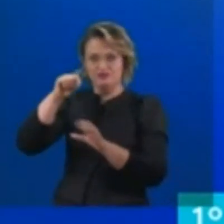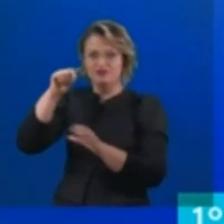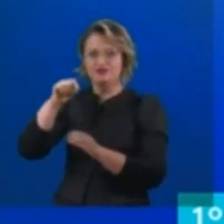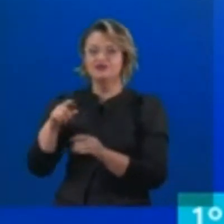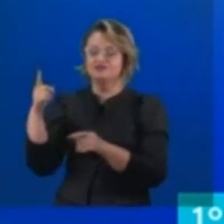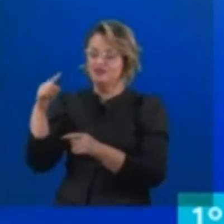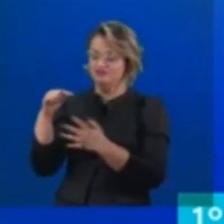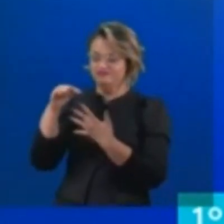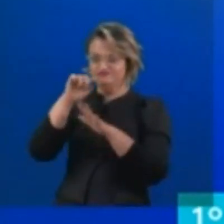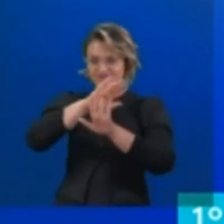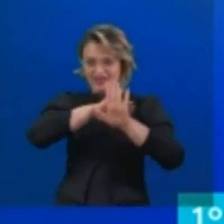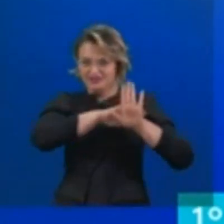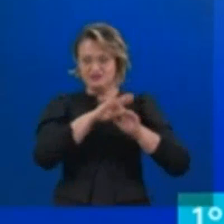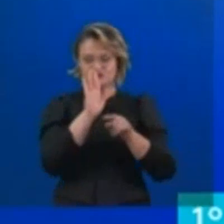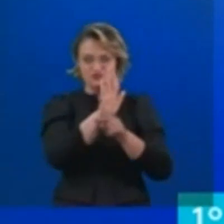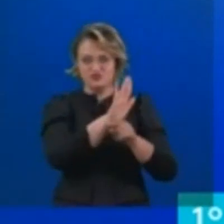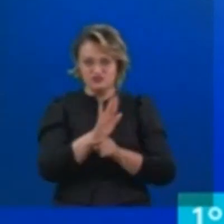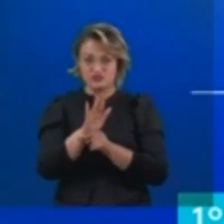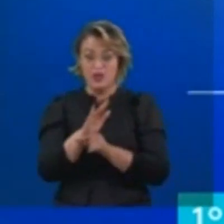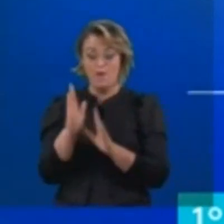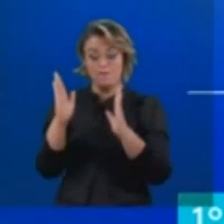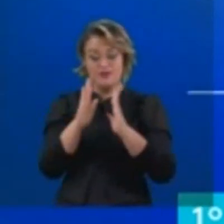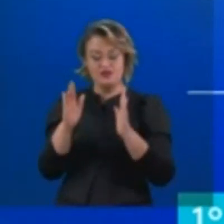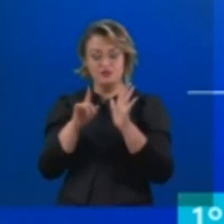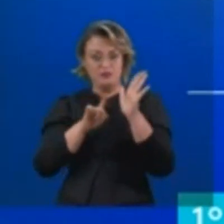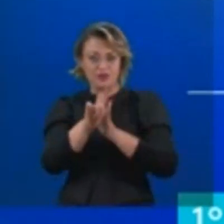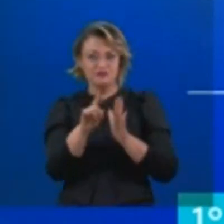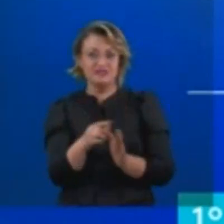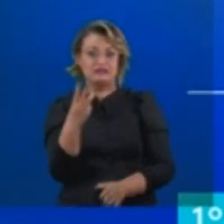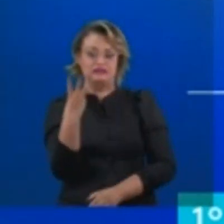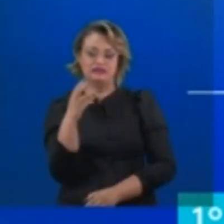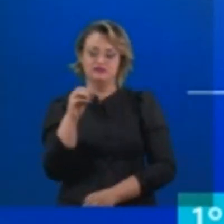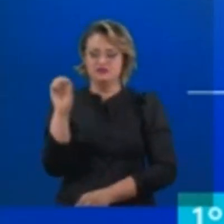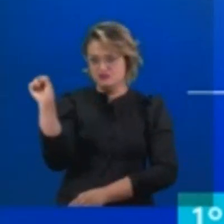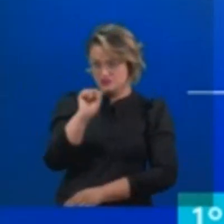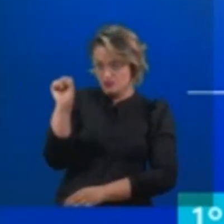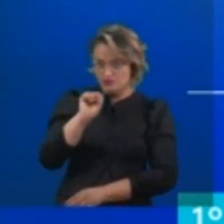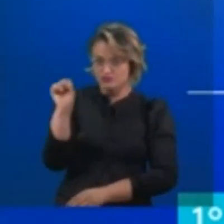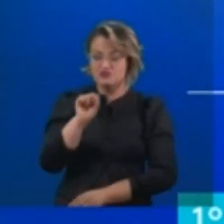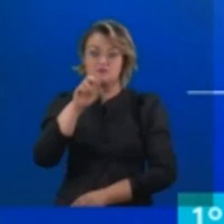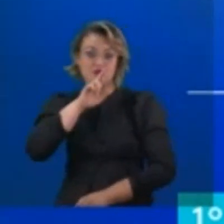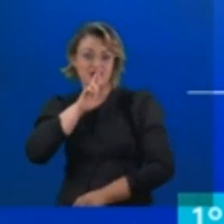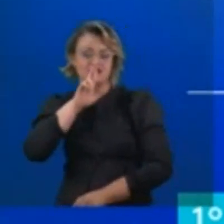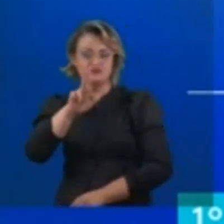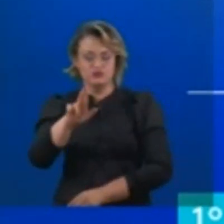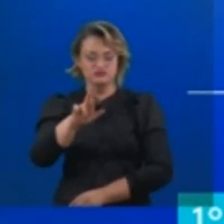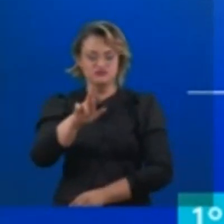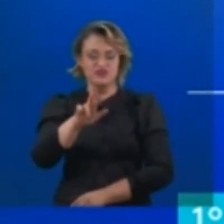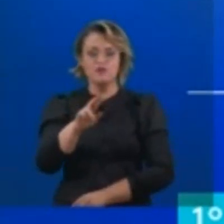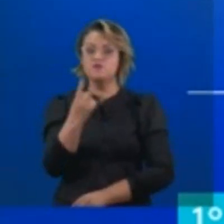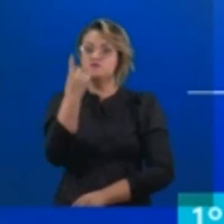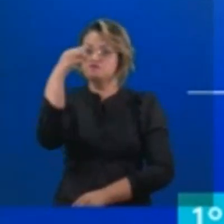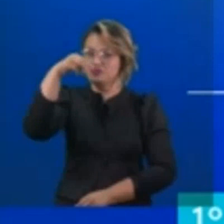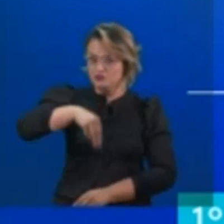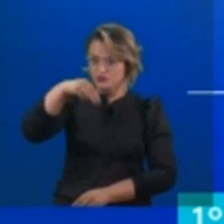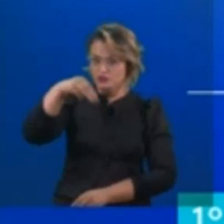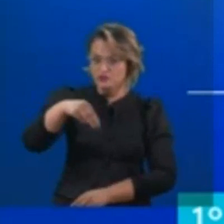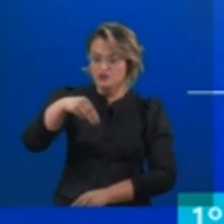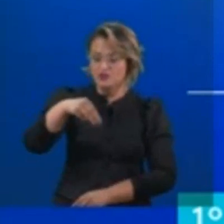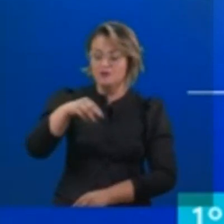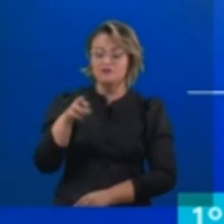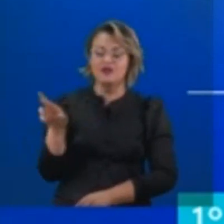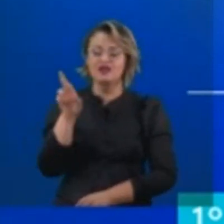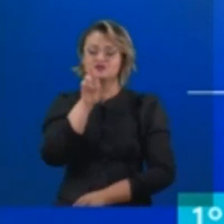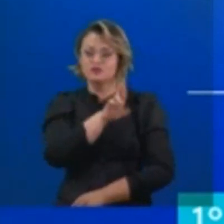assessorias dos candidatos. O tempo para a pergunta é de 30 segundos. Para a réplica, o tempo é de um minuto. O